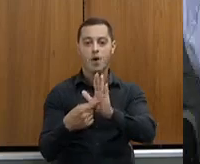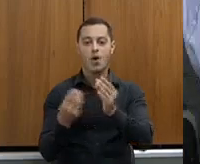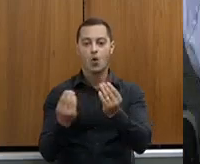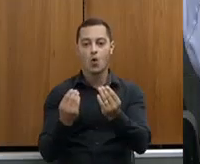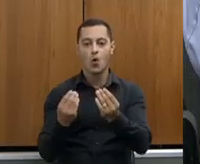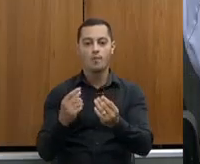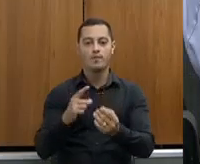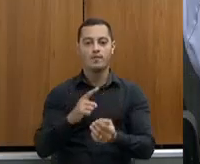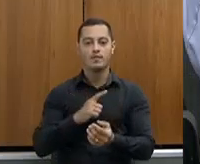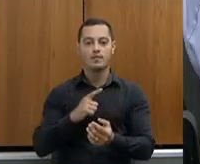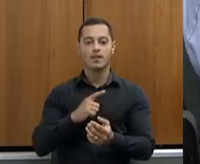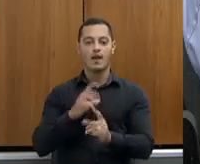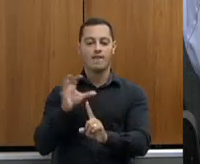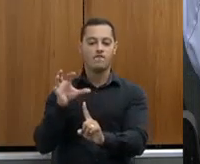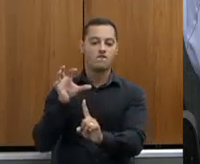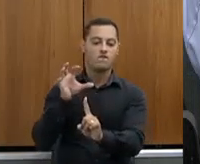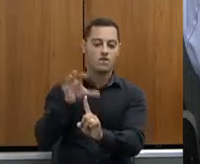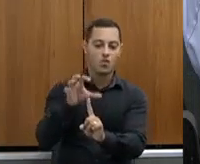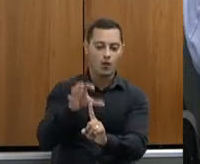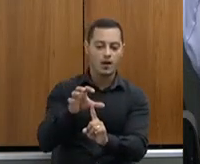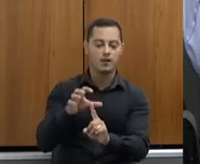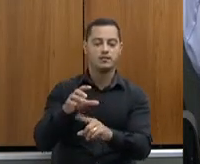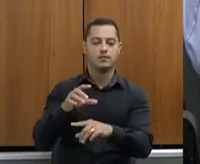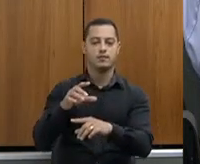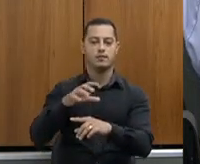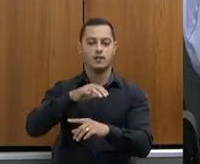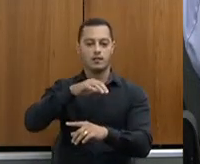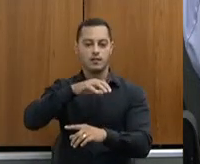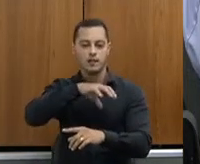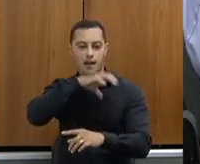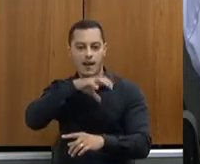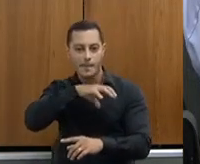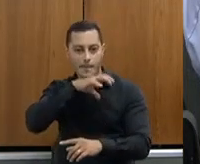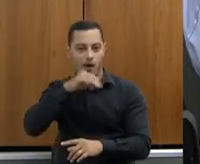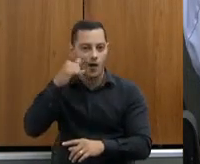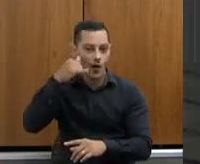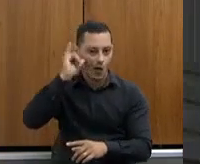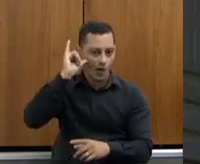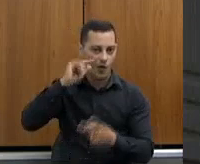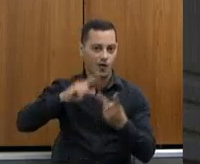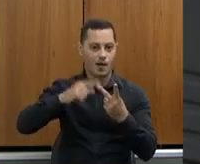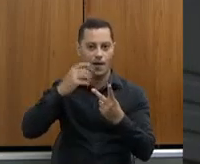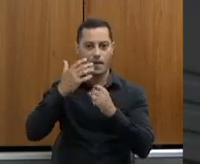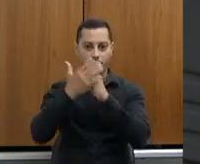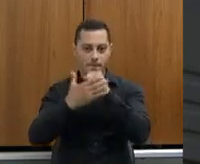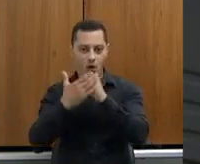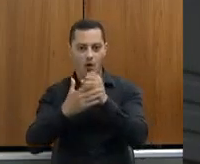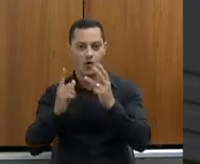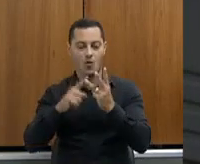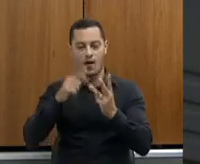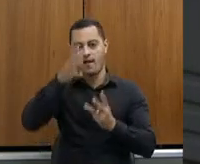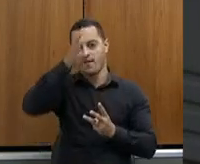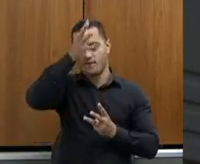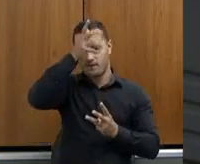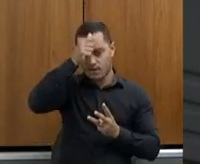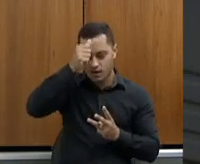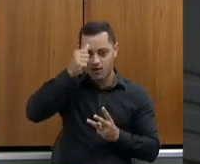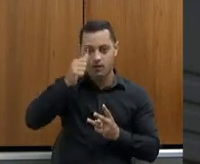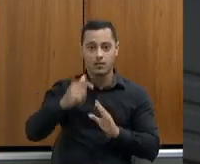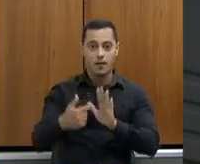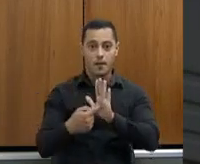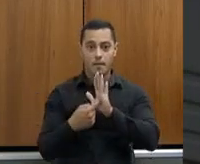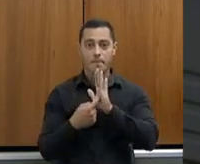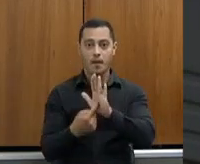animal, isso reflete na produção de suíno, na produção de frango, mostra uma segurança do mercado que aquele país e aquele Estado